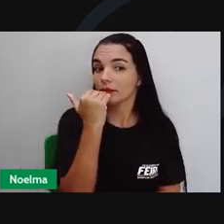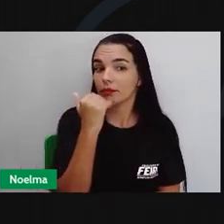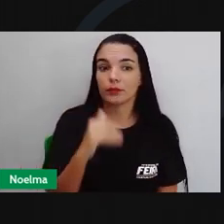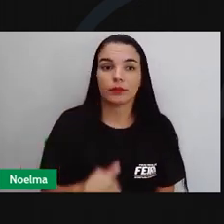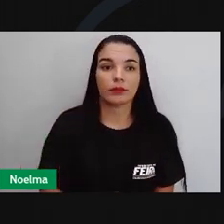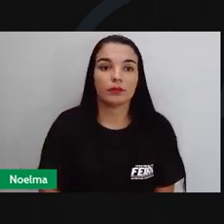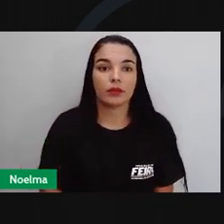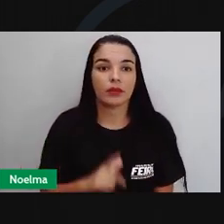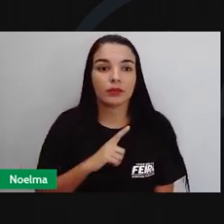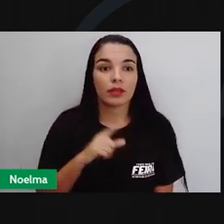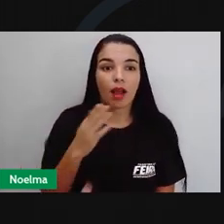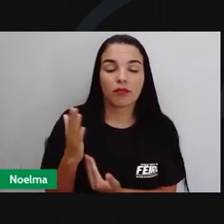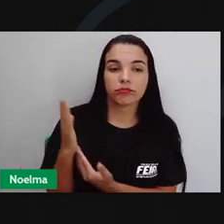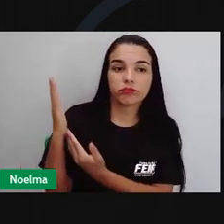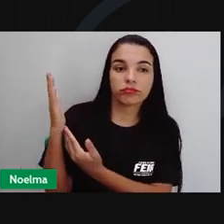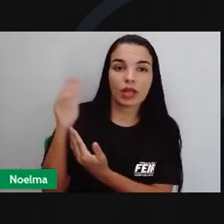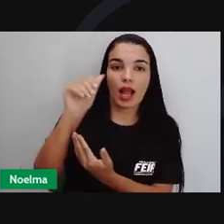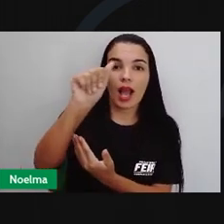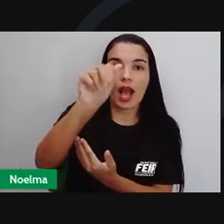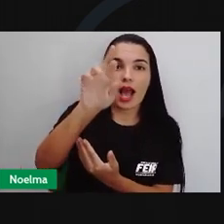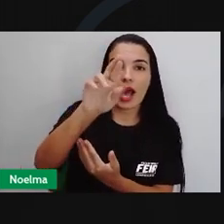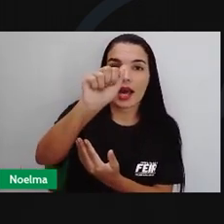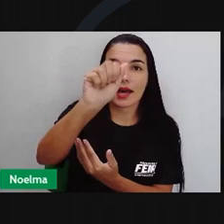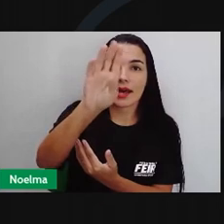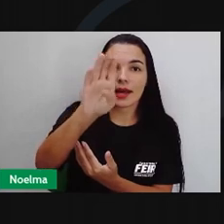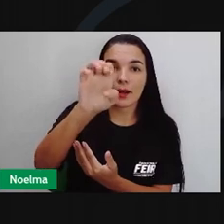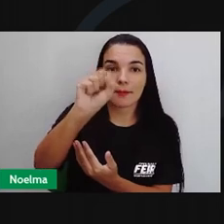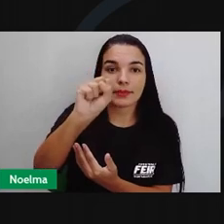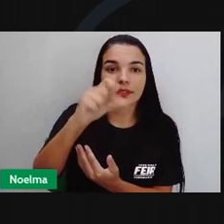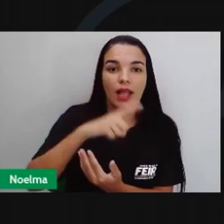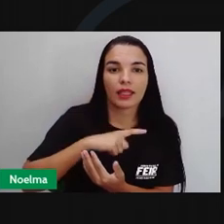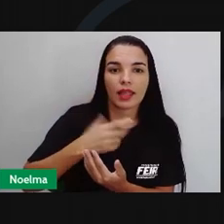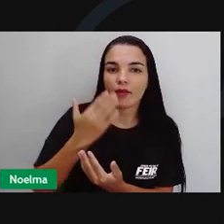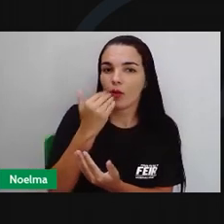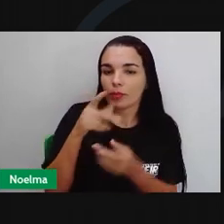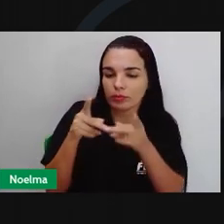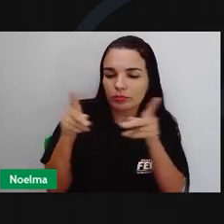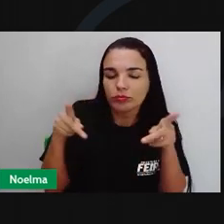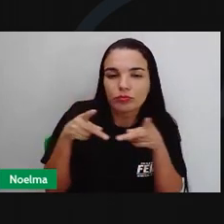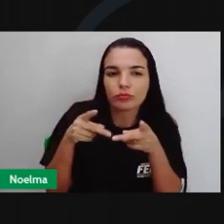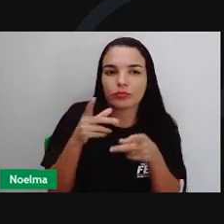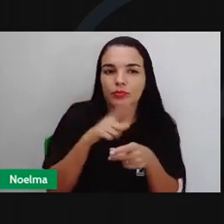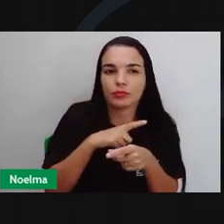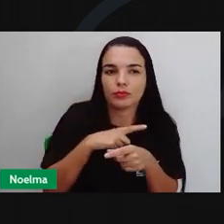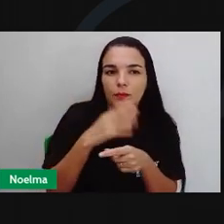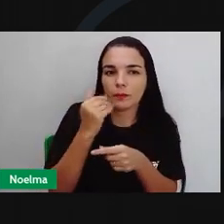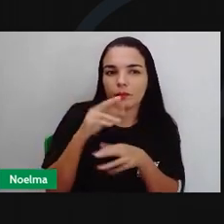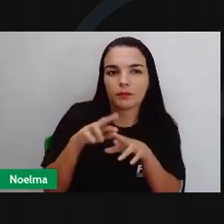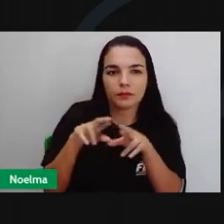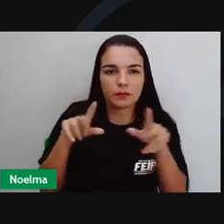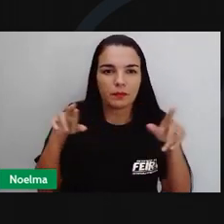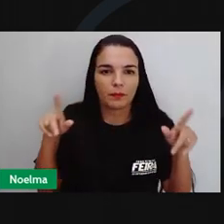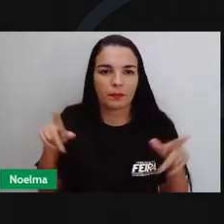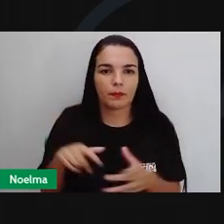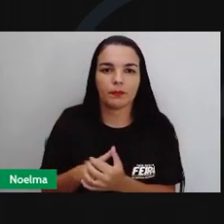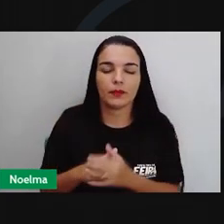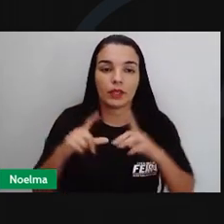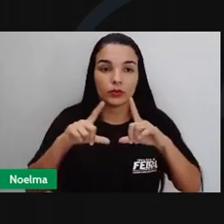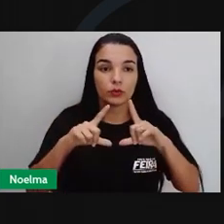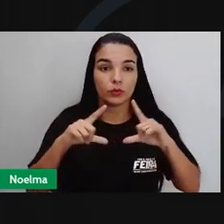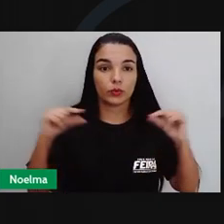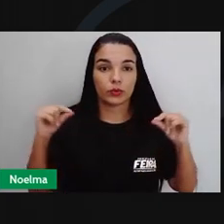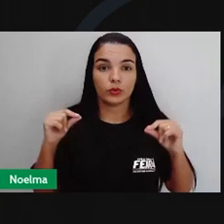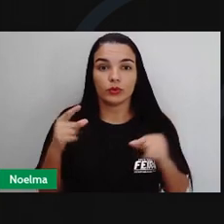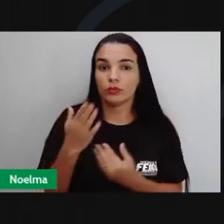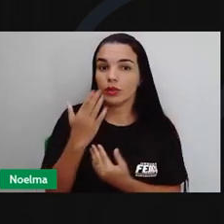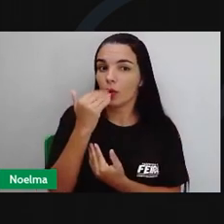Dos árabes e libaneses, nós herdamos o kibe, a esfirra e a pasta de berinjela. Dos japoneses, o